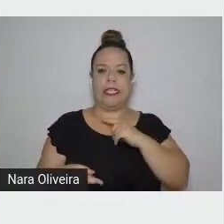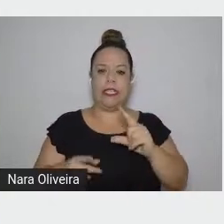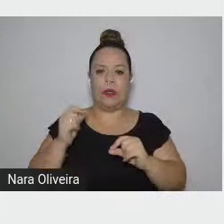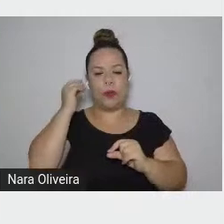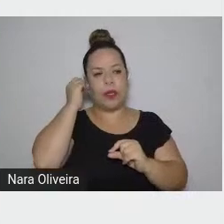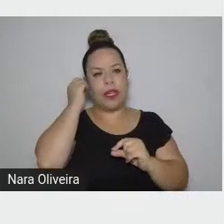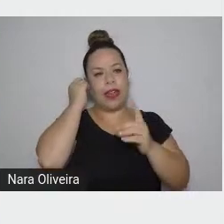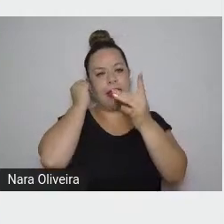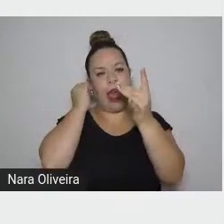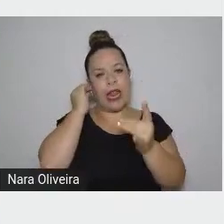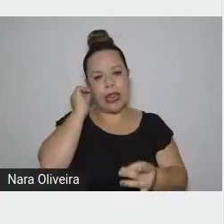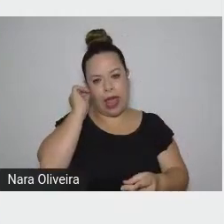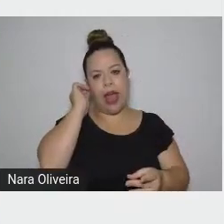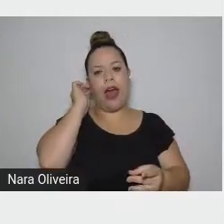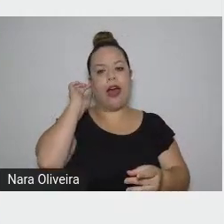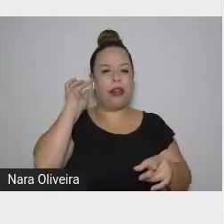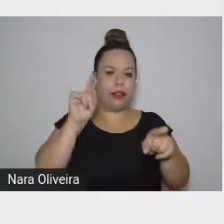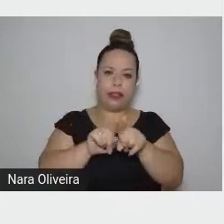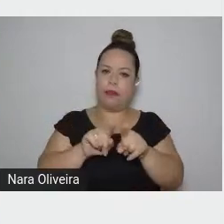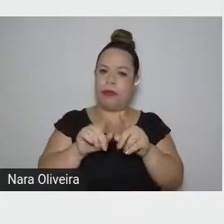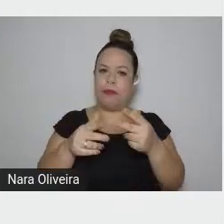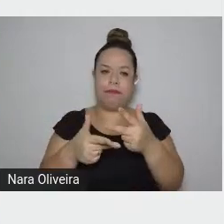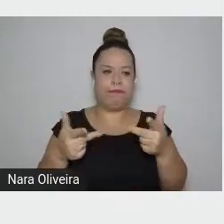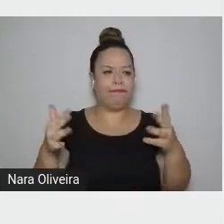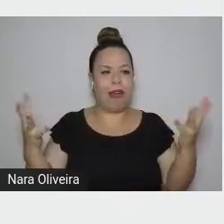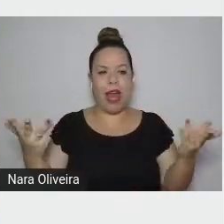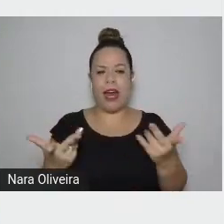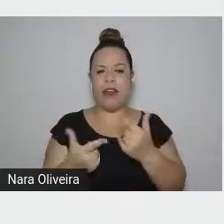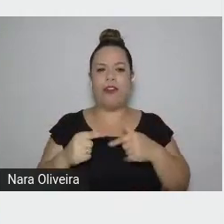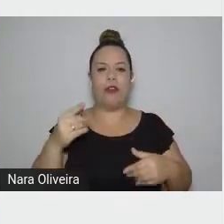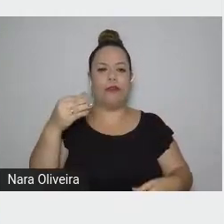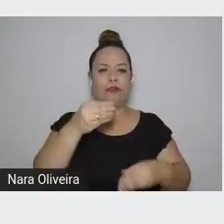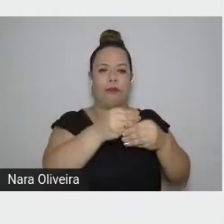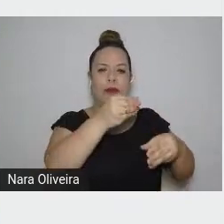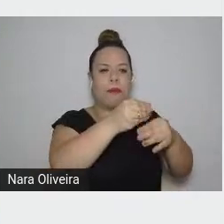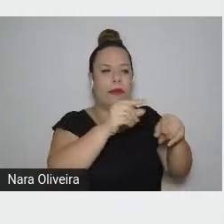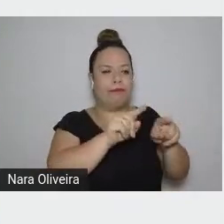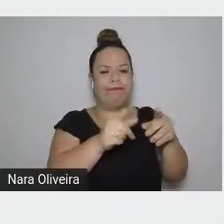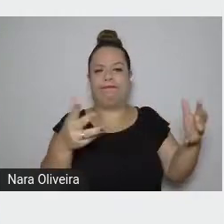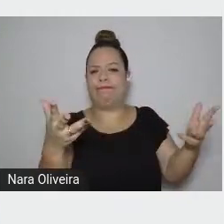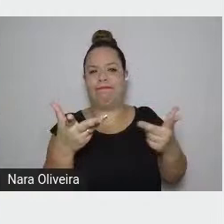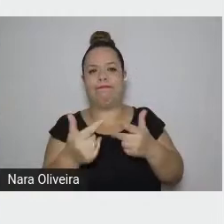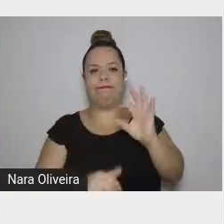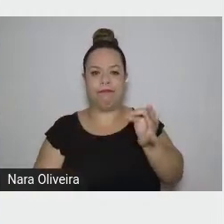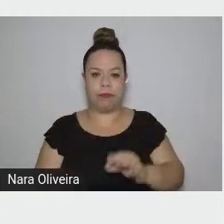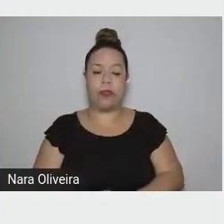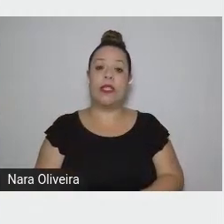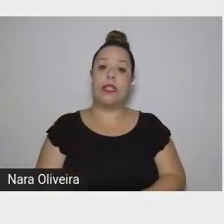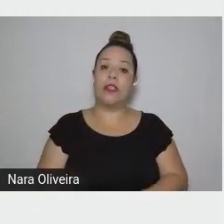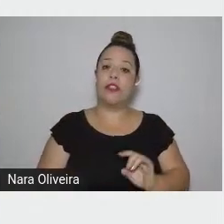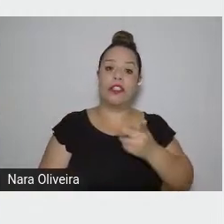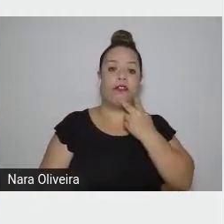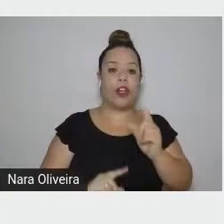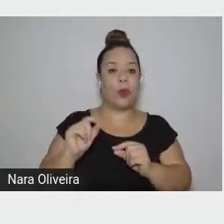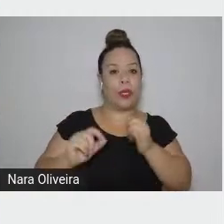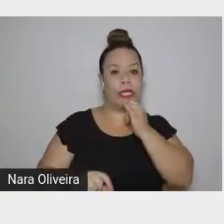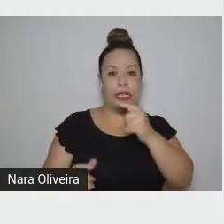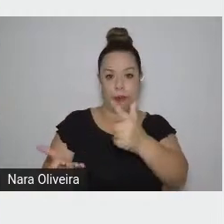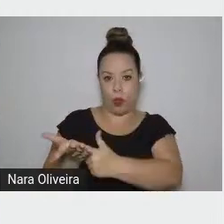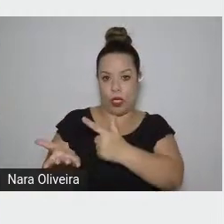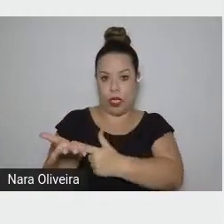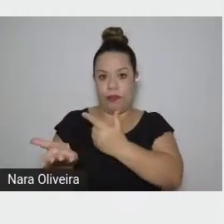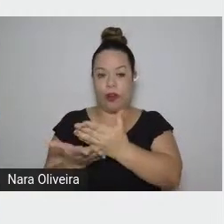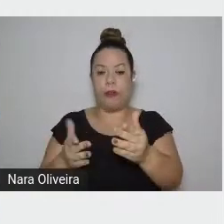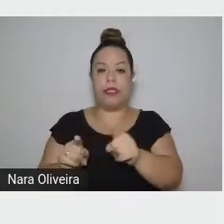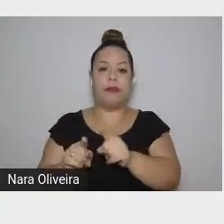simetrias, complementariedades, oposições. Basta dizer que o livro começa pela descrição de uma